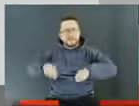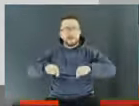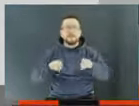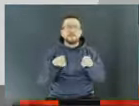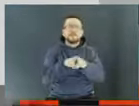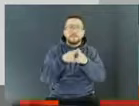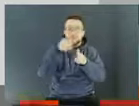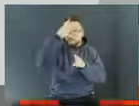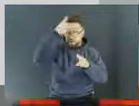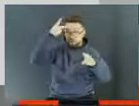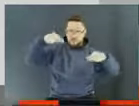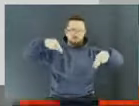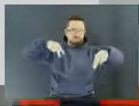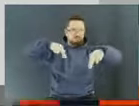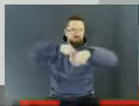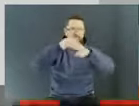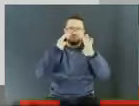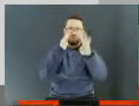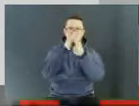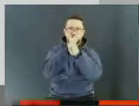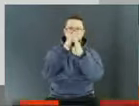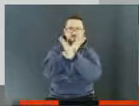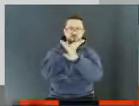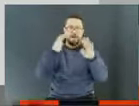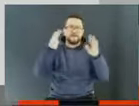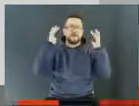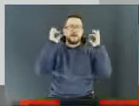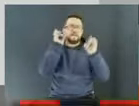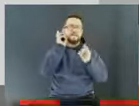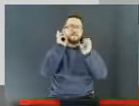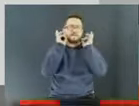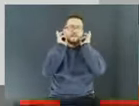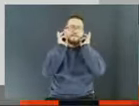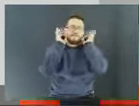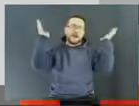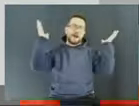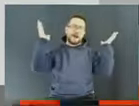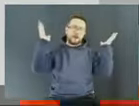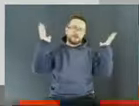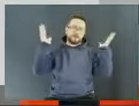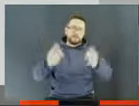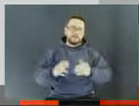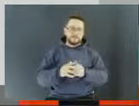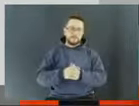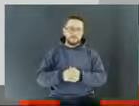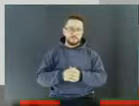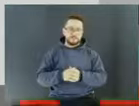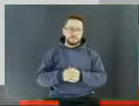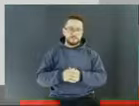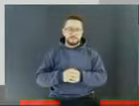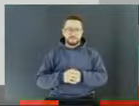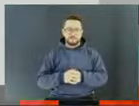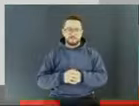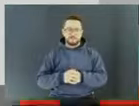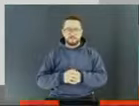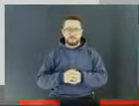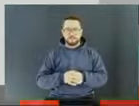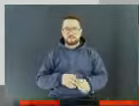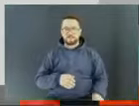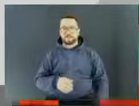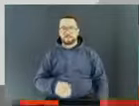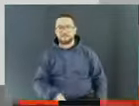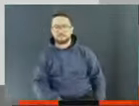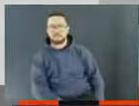terão maior comodidade de armazenamento versus locomoção. Eu quero aqui pedir a licença de